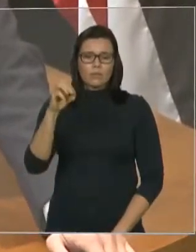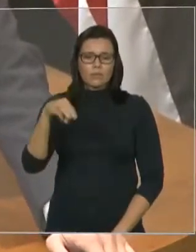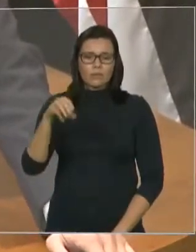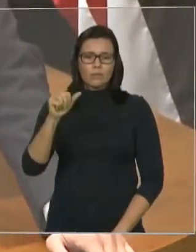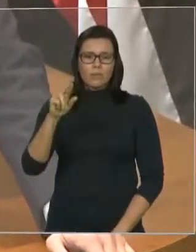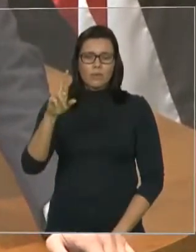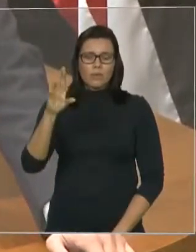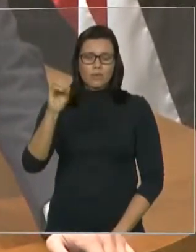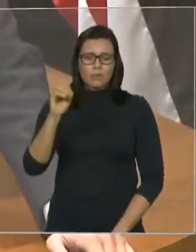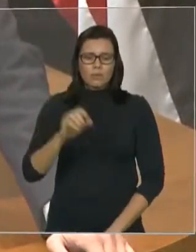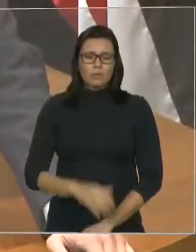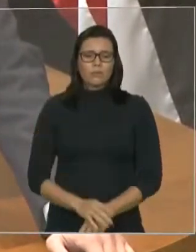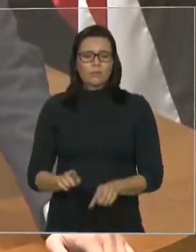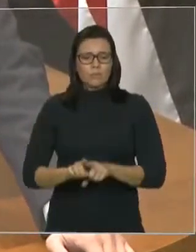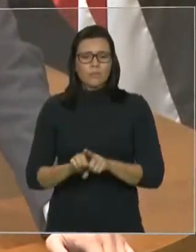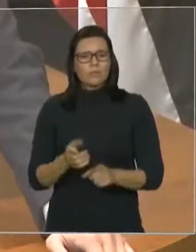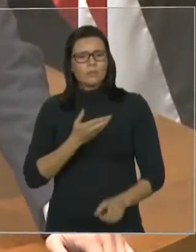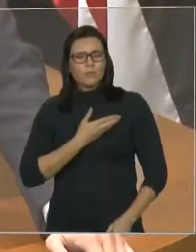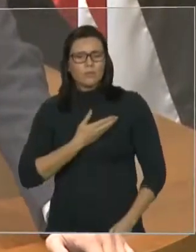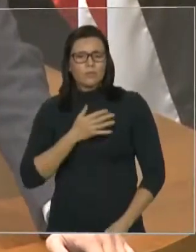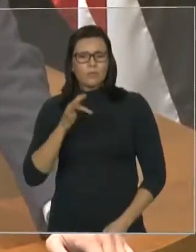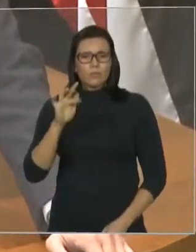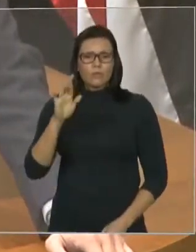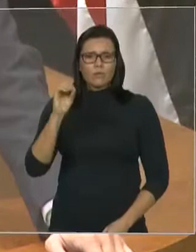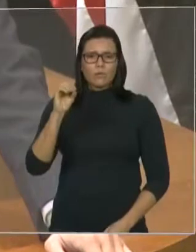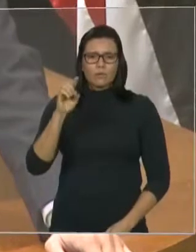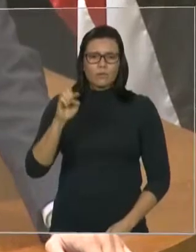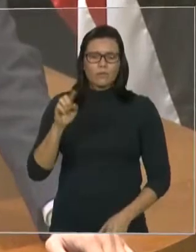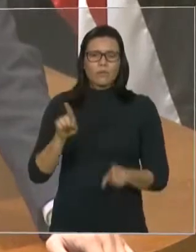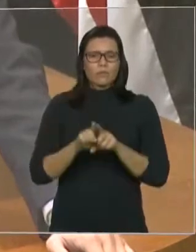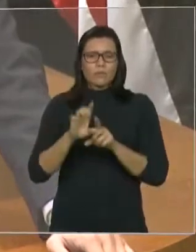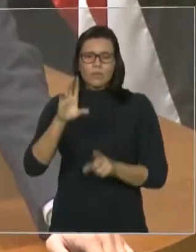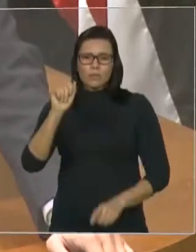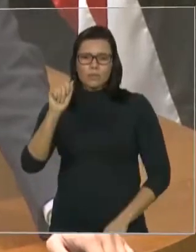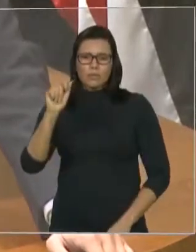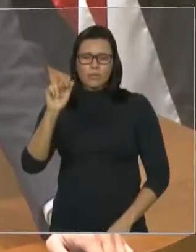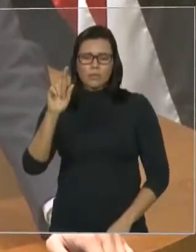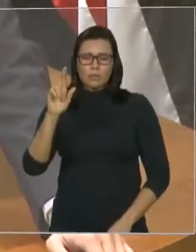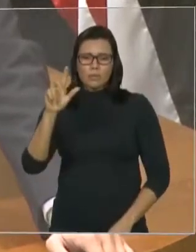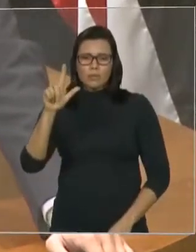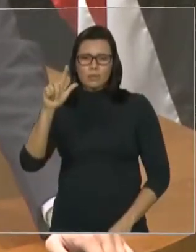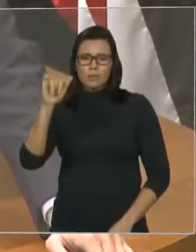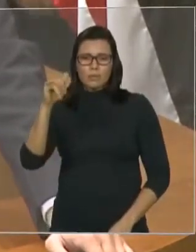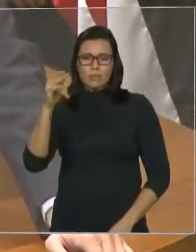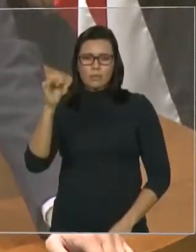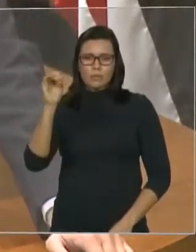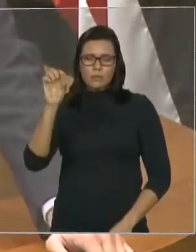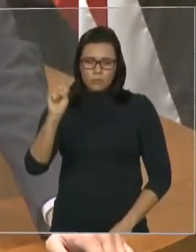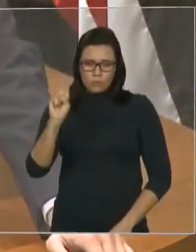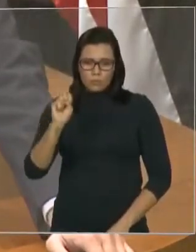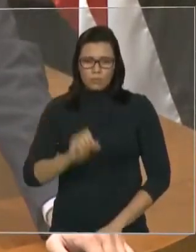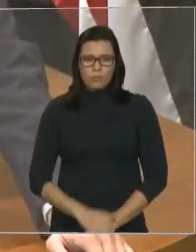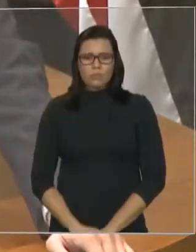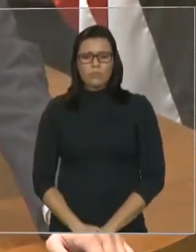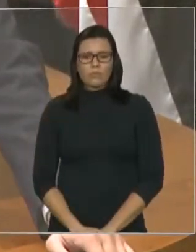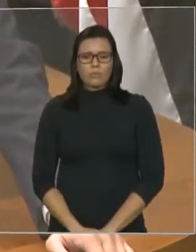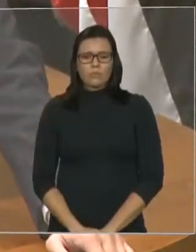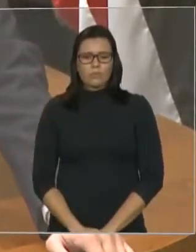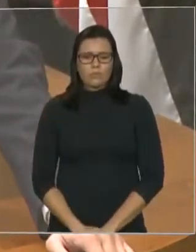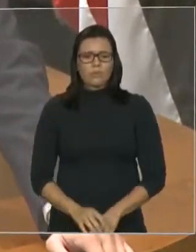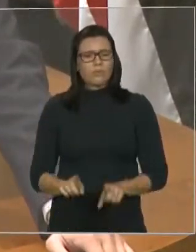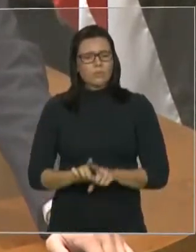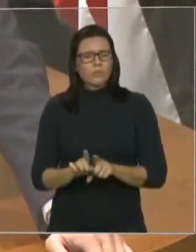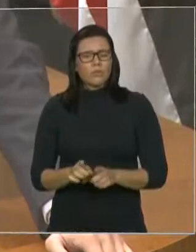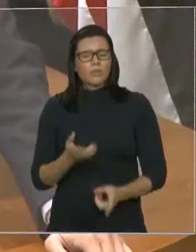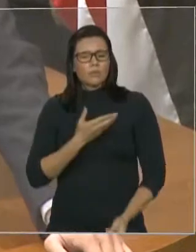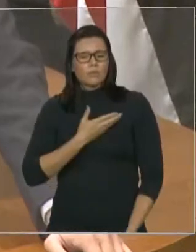amigo Frois, ao amigo Carlinho, que se encontra aqui também, sejam bem-vindos a esta casa, e também mandar um abraço ao querido amigo